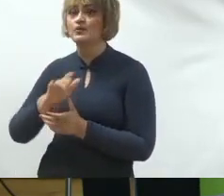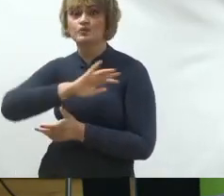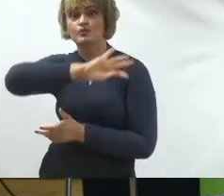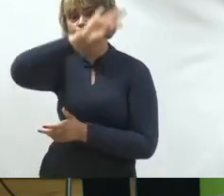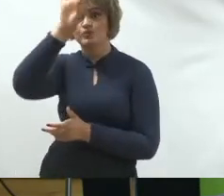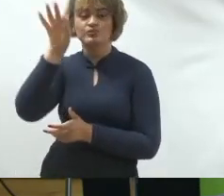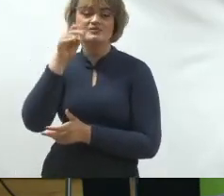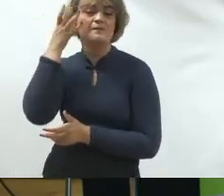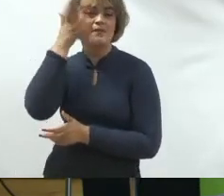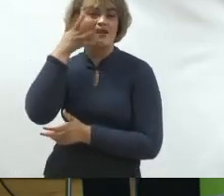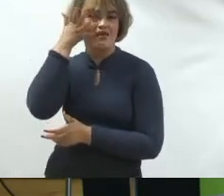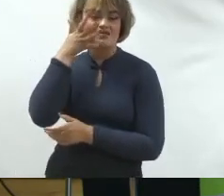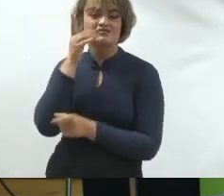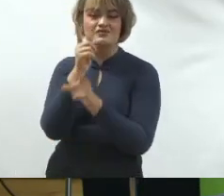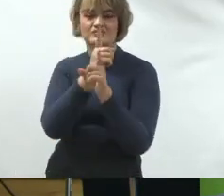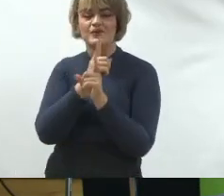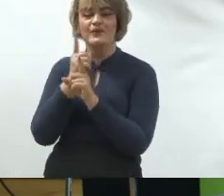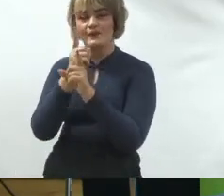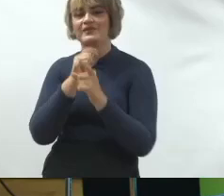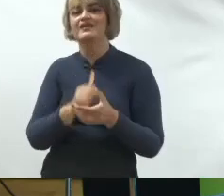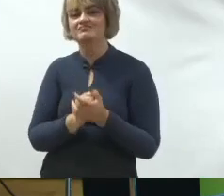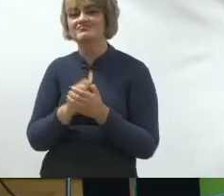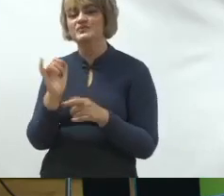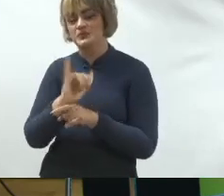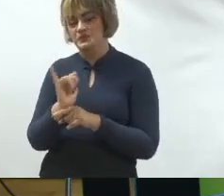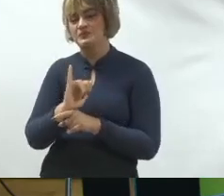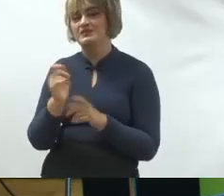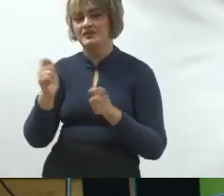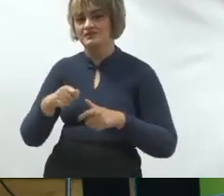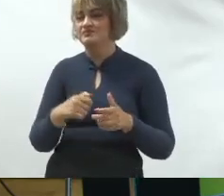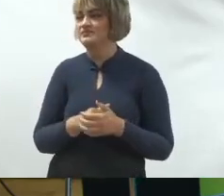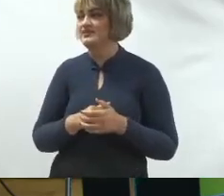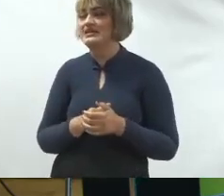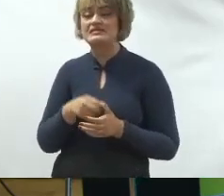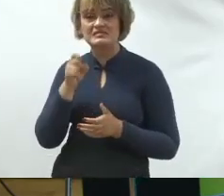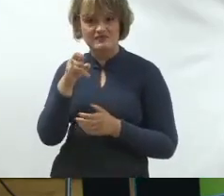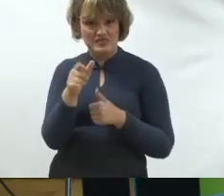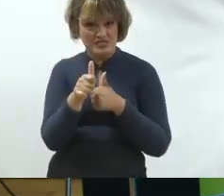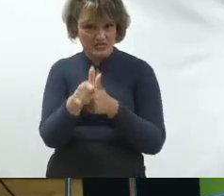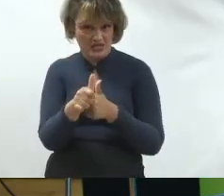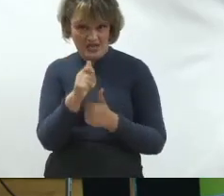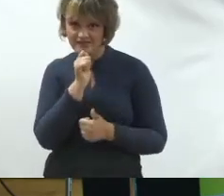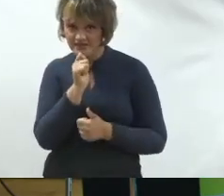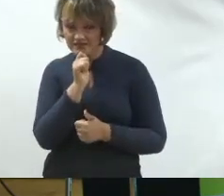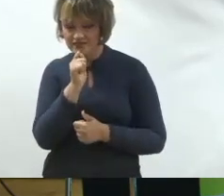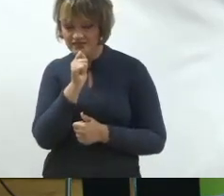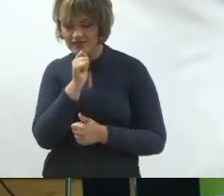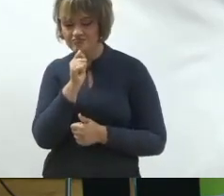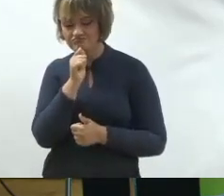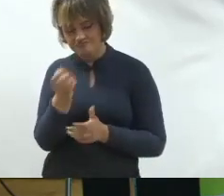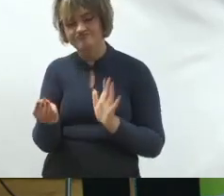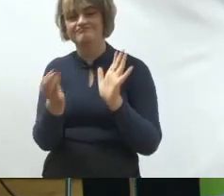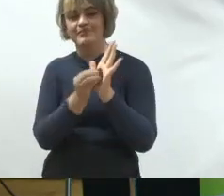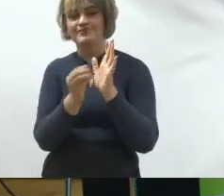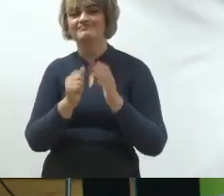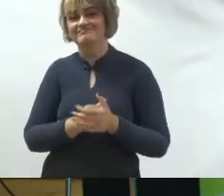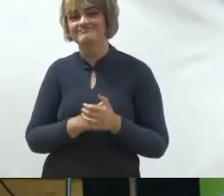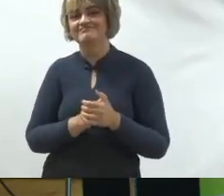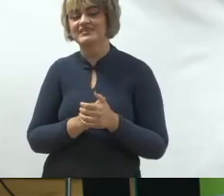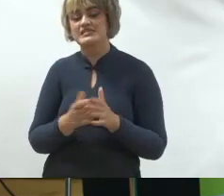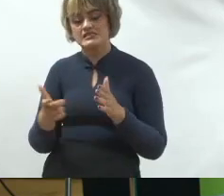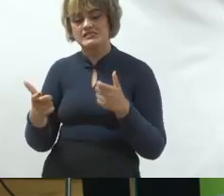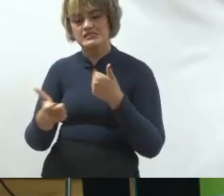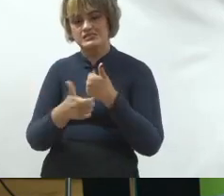palestras vão ficar disponíveis, tá? no nosso canal do Youtube se você não está seguindo também já possa, se inscreva lá também no nosso canal